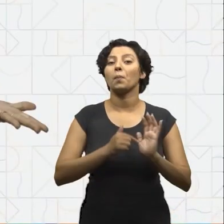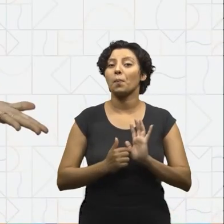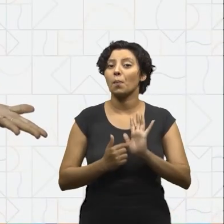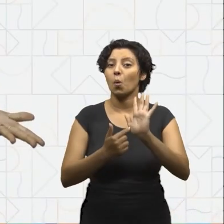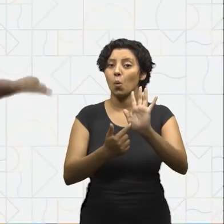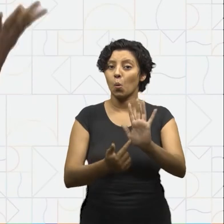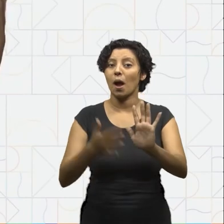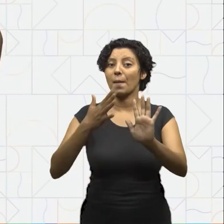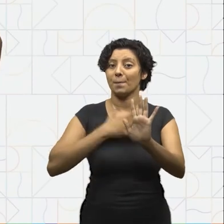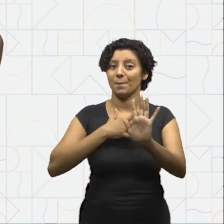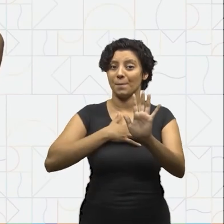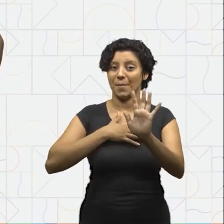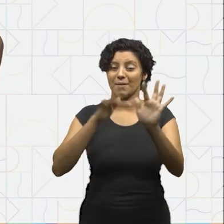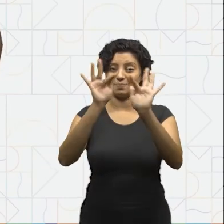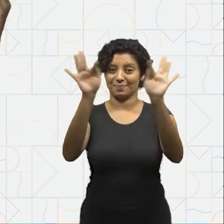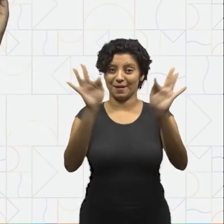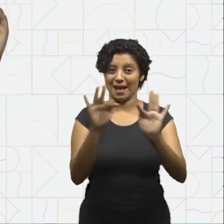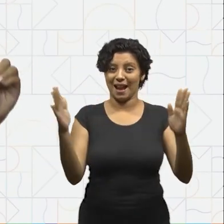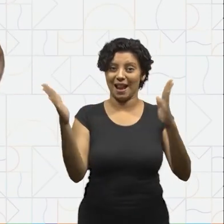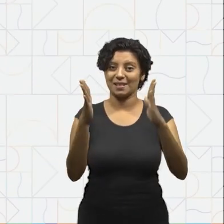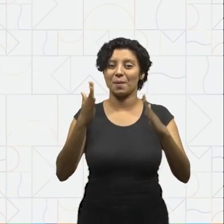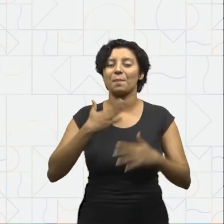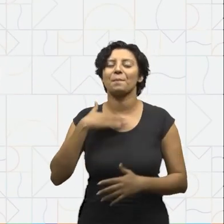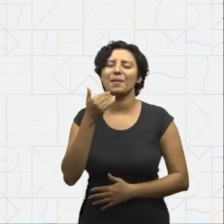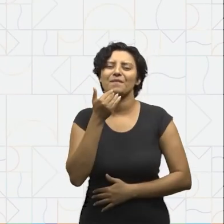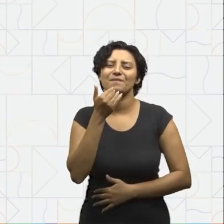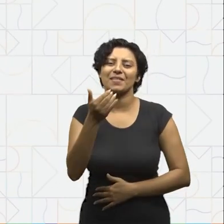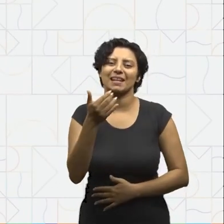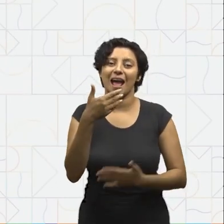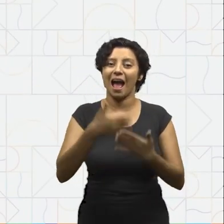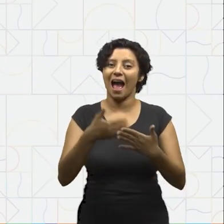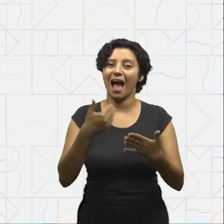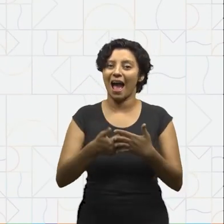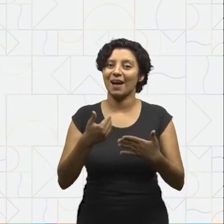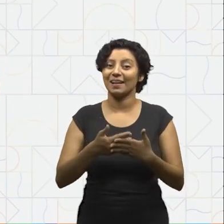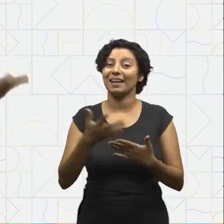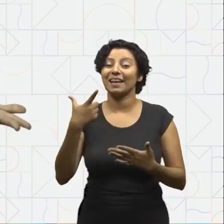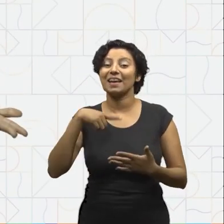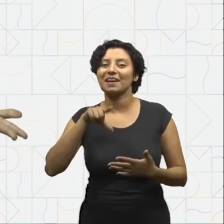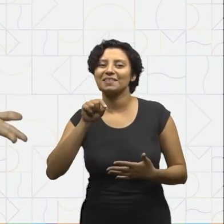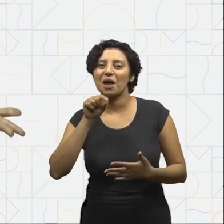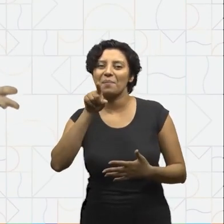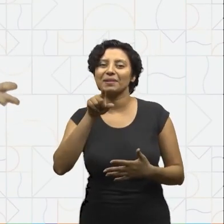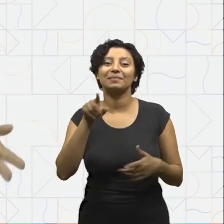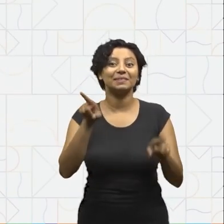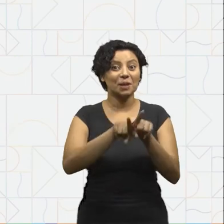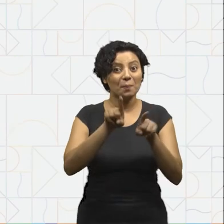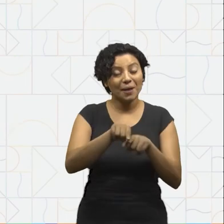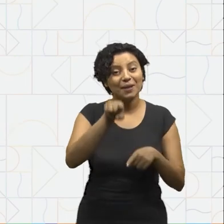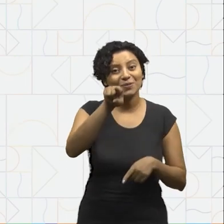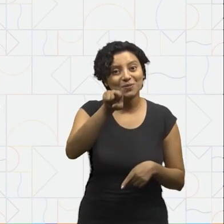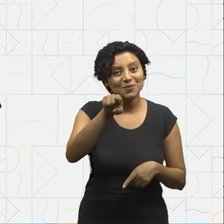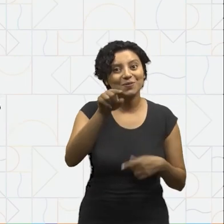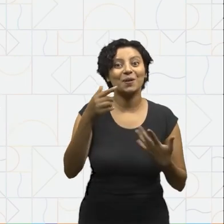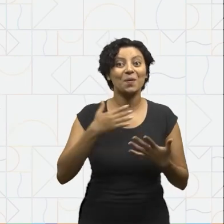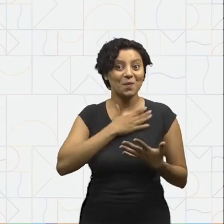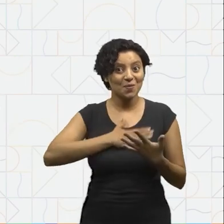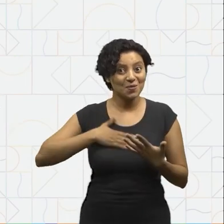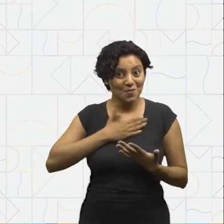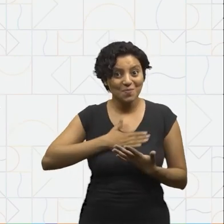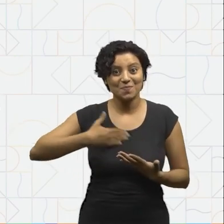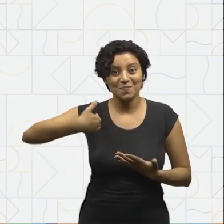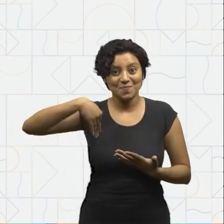Vou lhe mostrar minha parlenda favorita dessa aula e quem sabe ela não é a sua